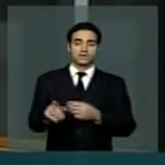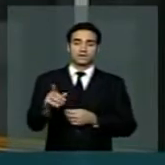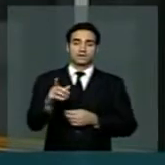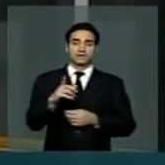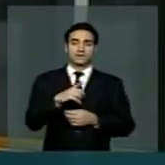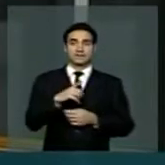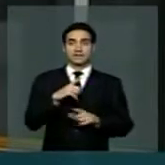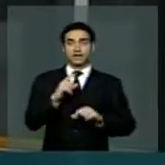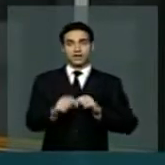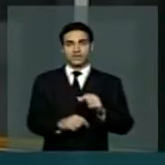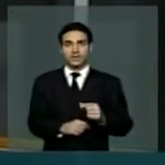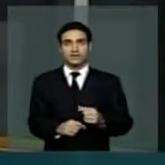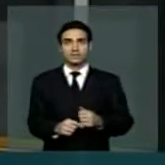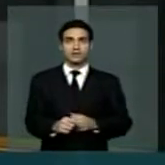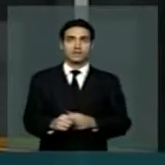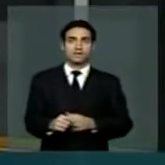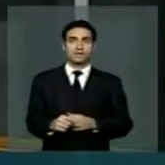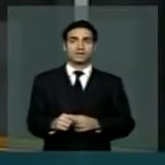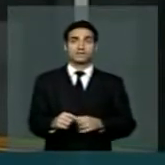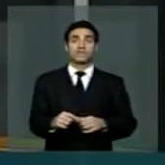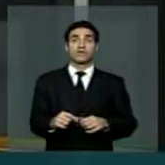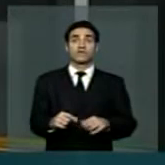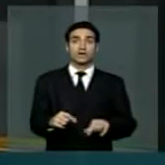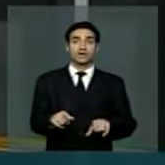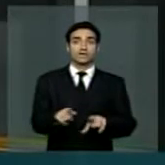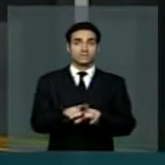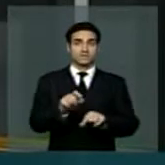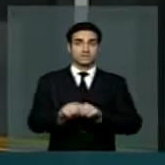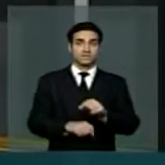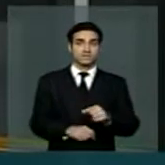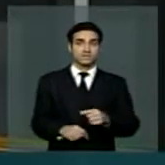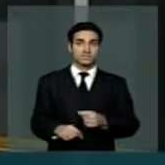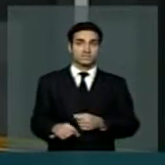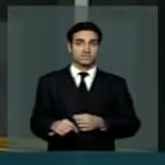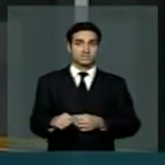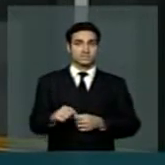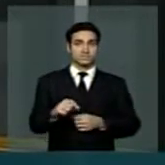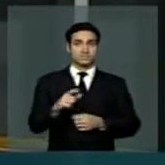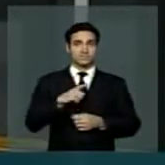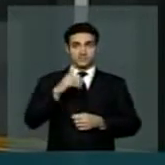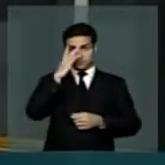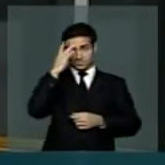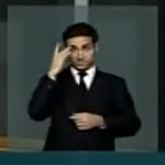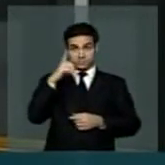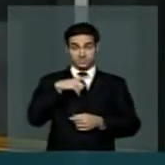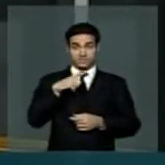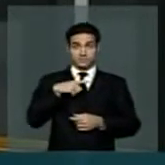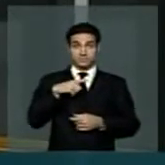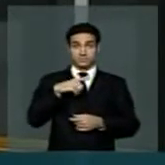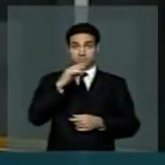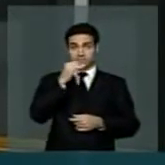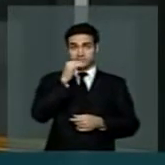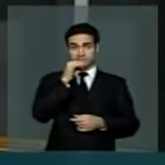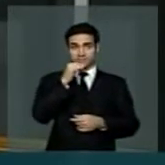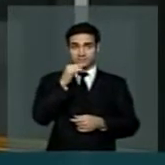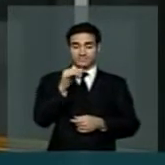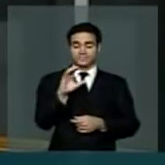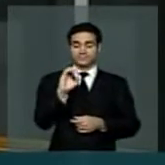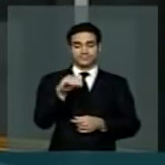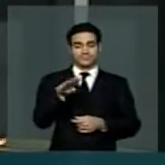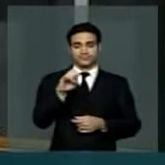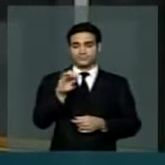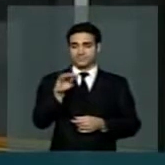defesa dos consumidores de energia elétrica e combustíveis, que tem na